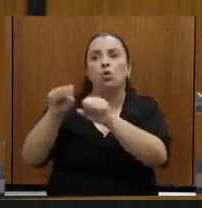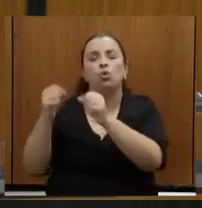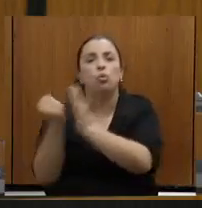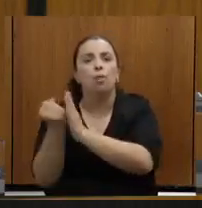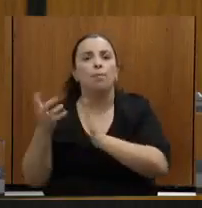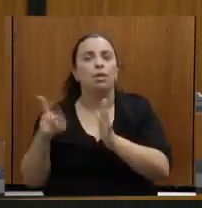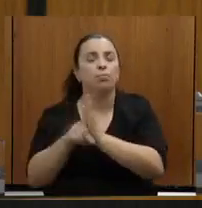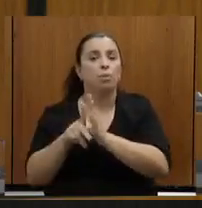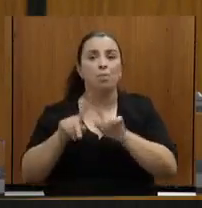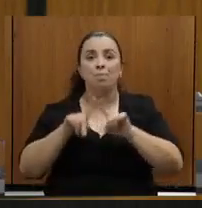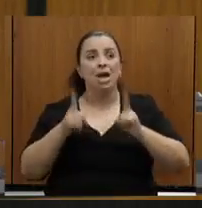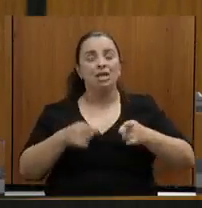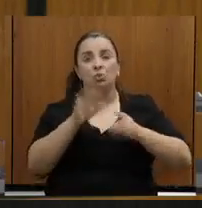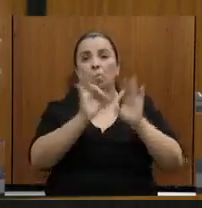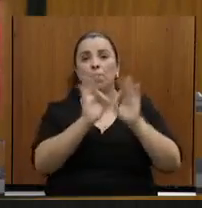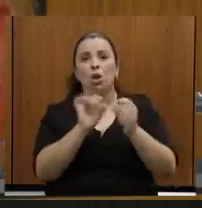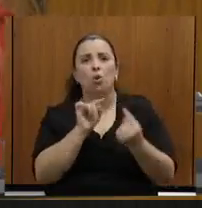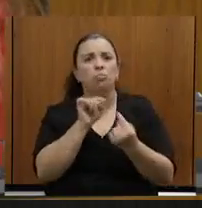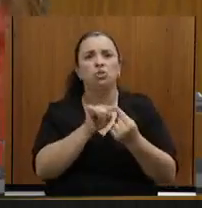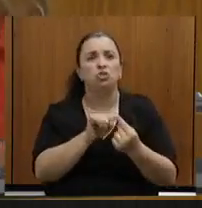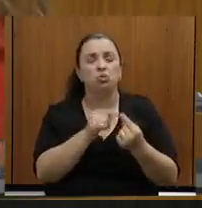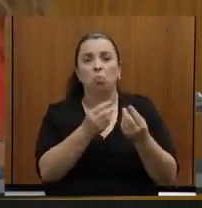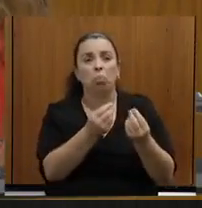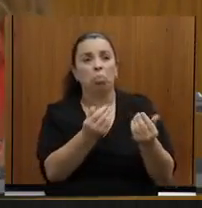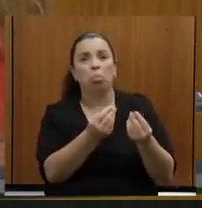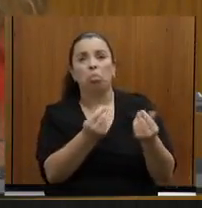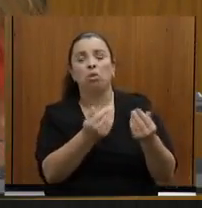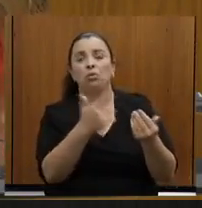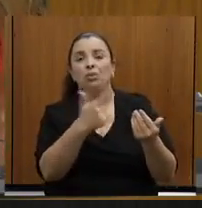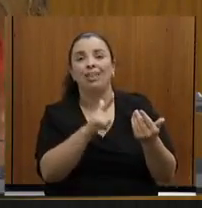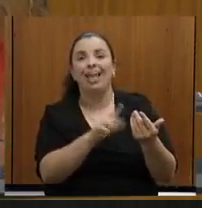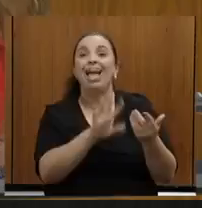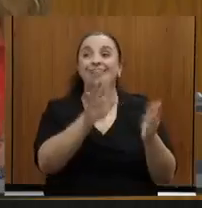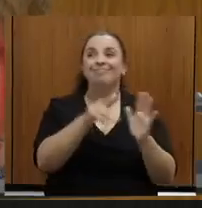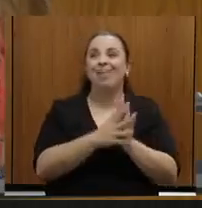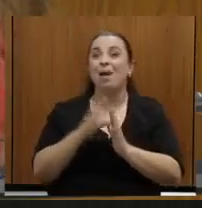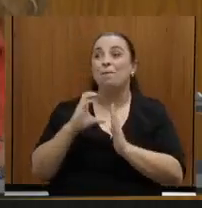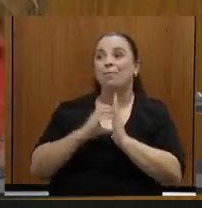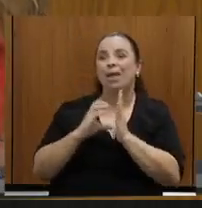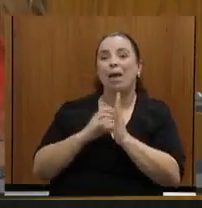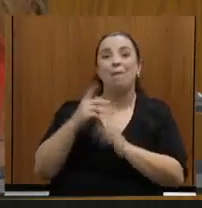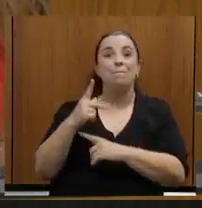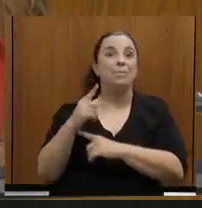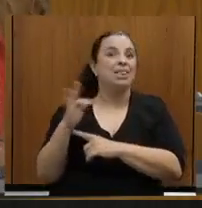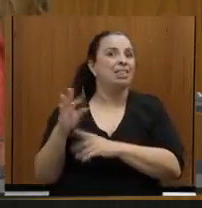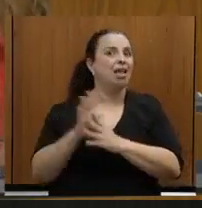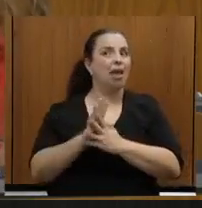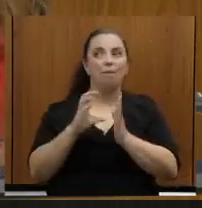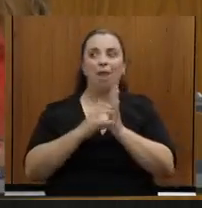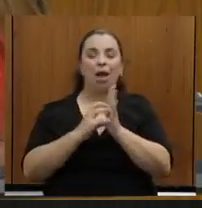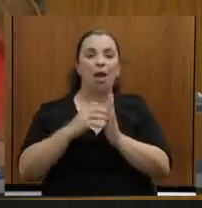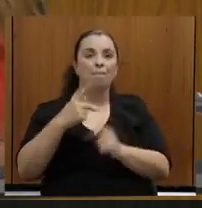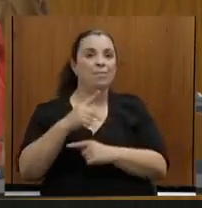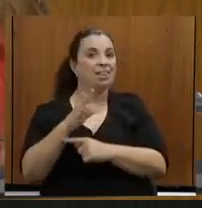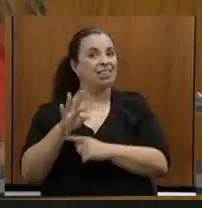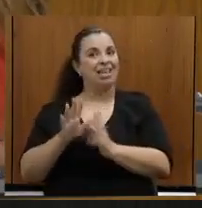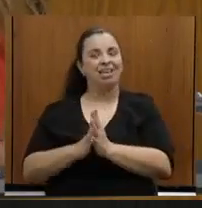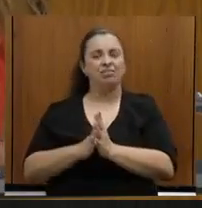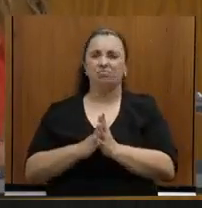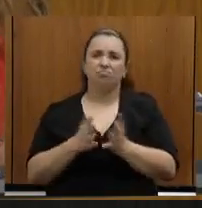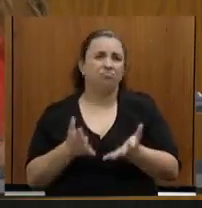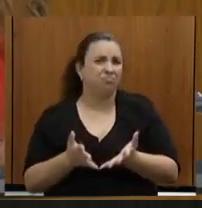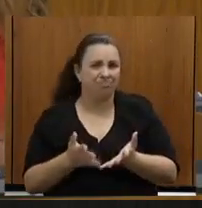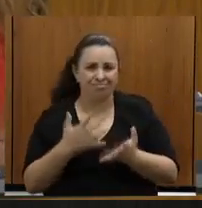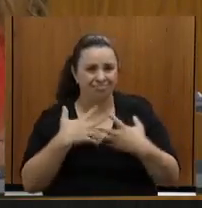à sociedade um plano objetivo, aí vem o PT. Então, é uma tática com a qual não me intimida, não tenho o